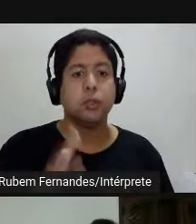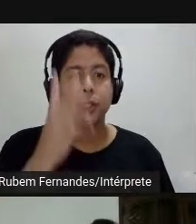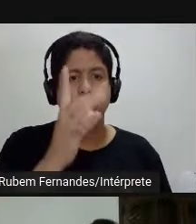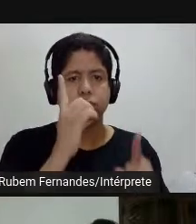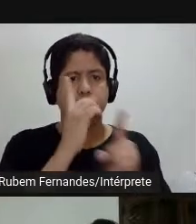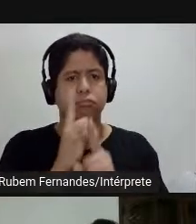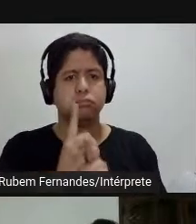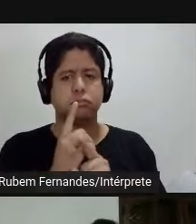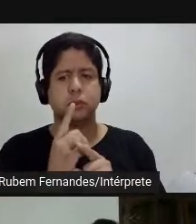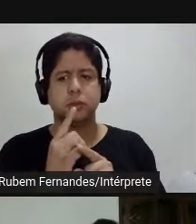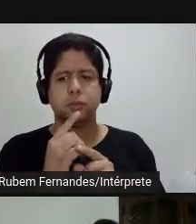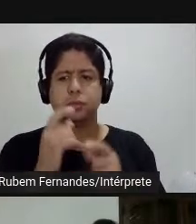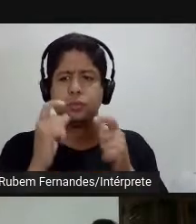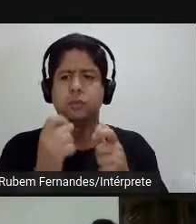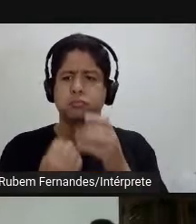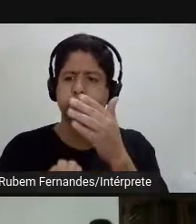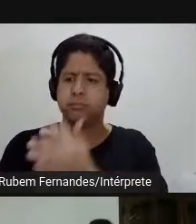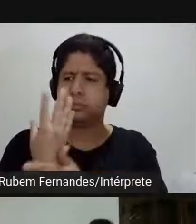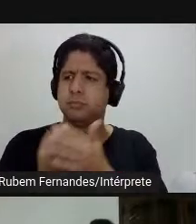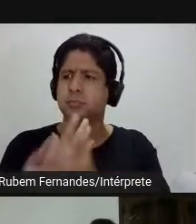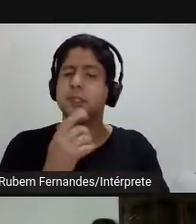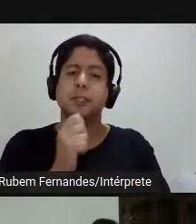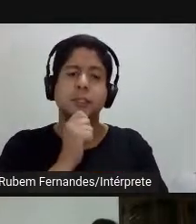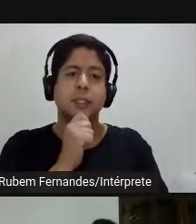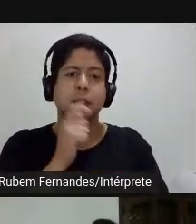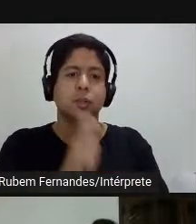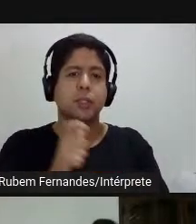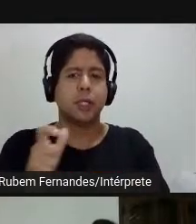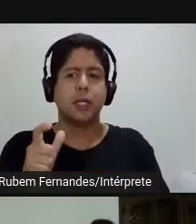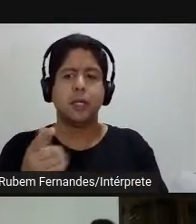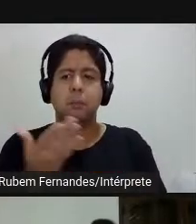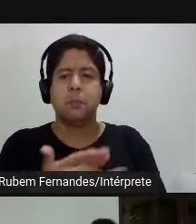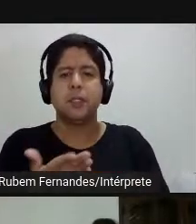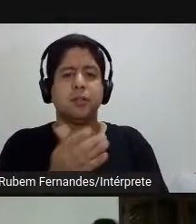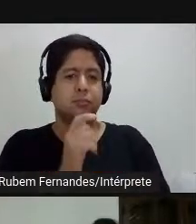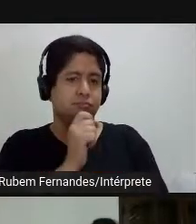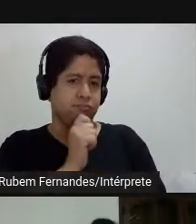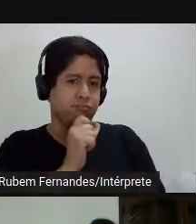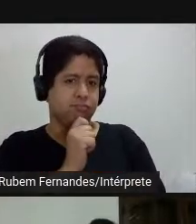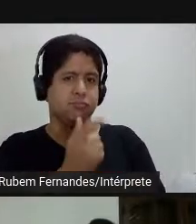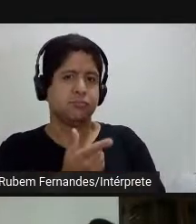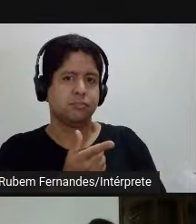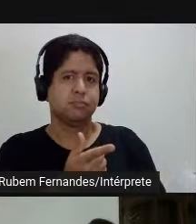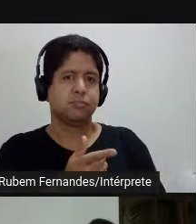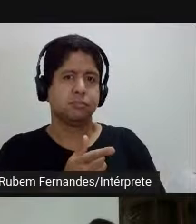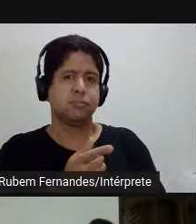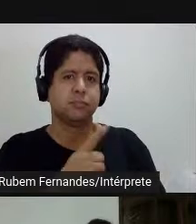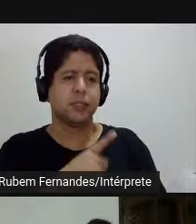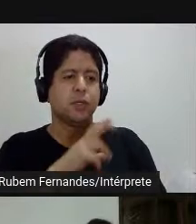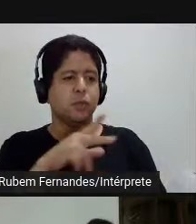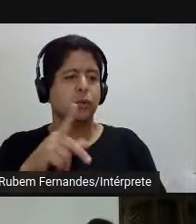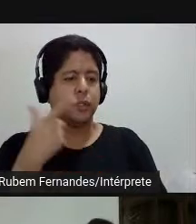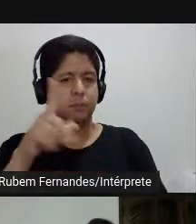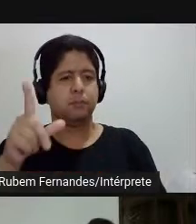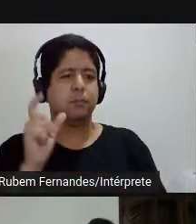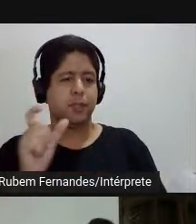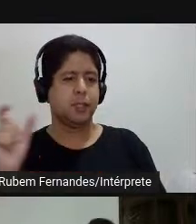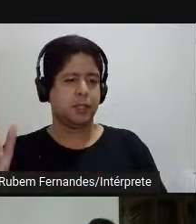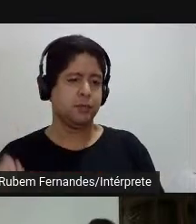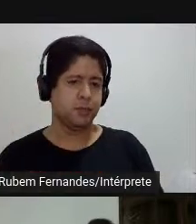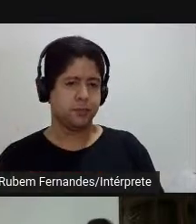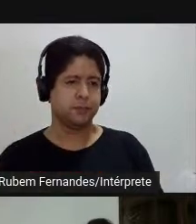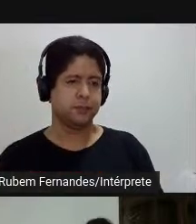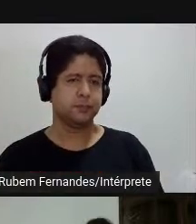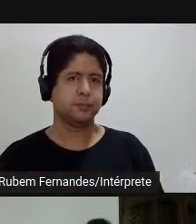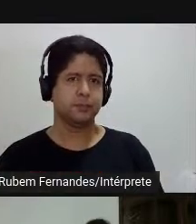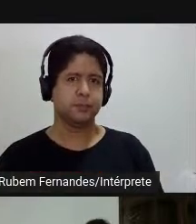encontrar obra de arte sem estar mediado por nada, sem estar atravessado seria outra palavra, né? Por nada,